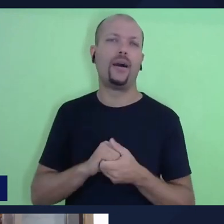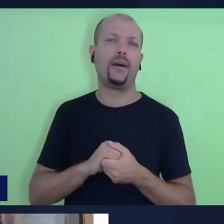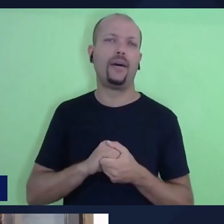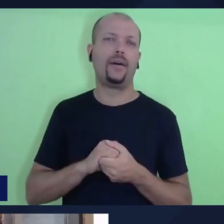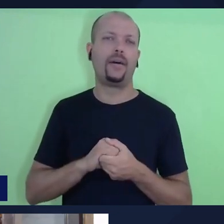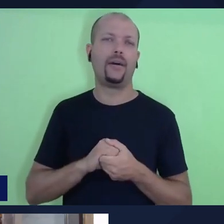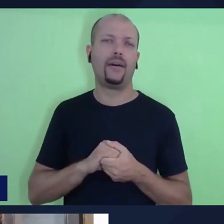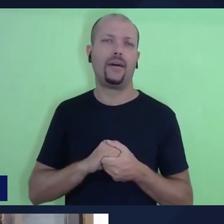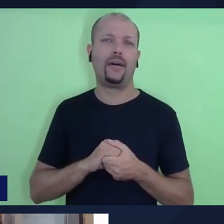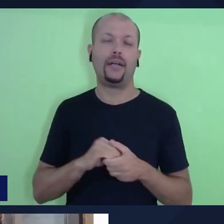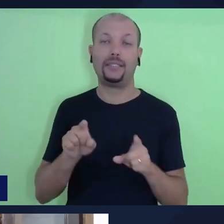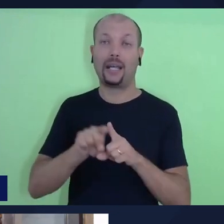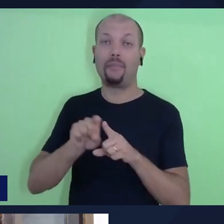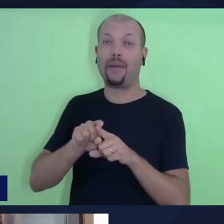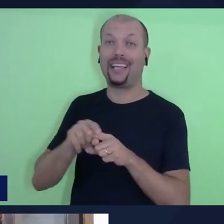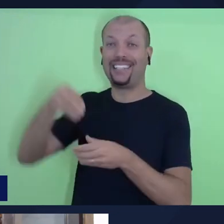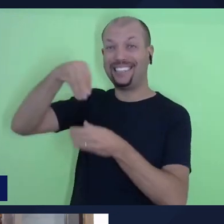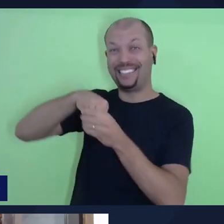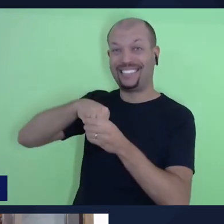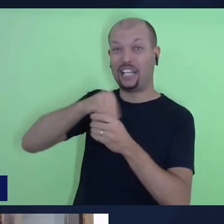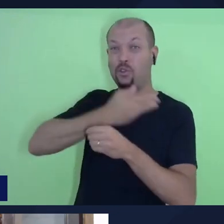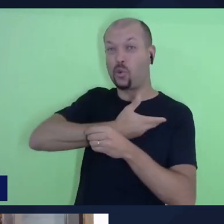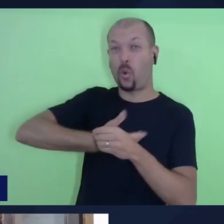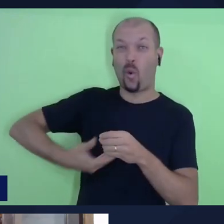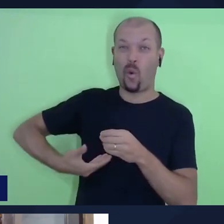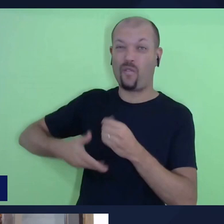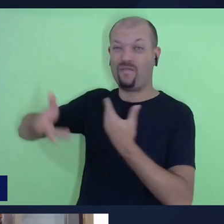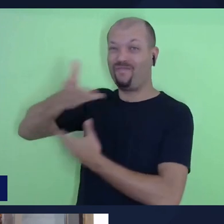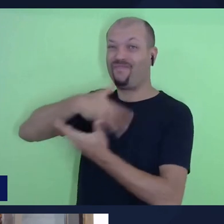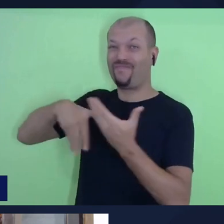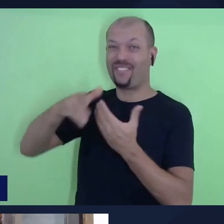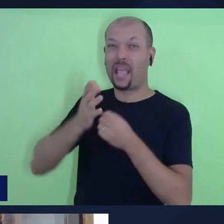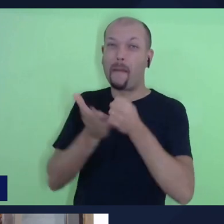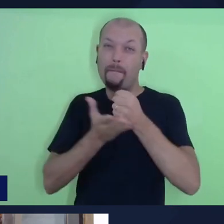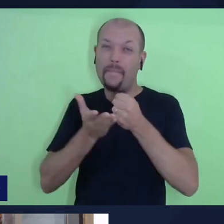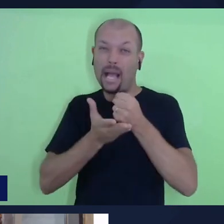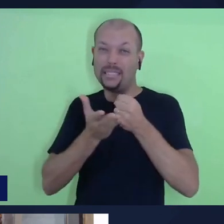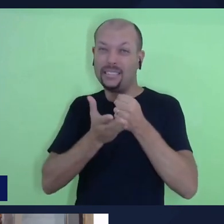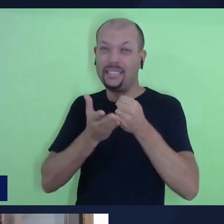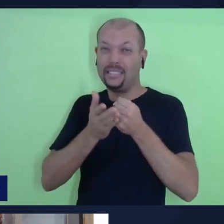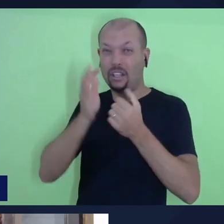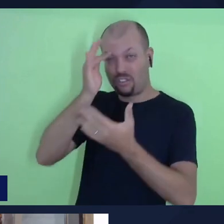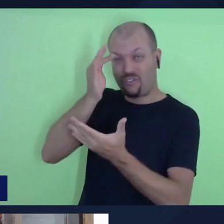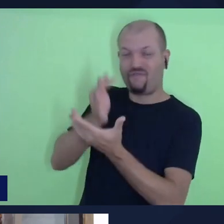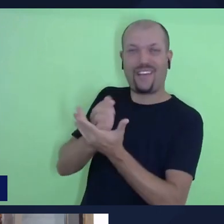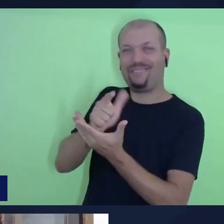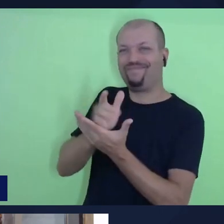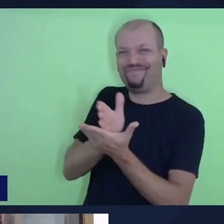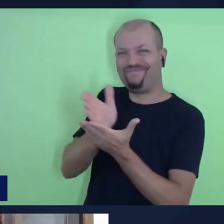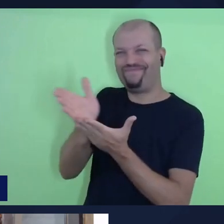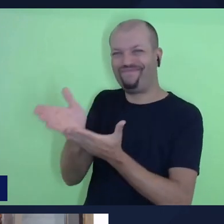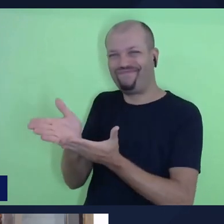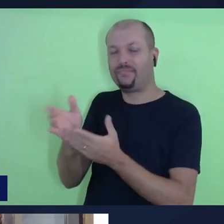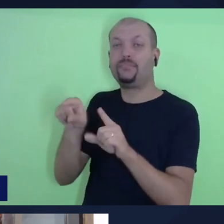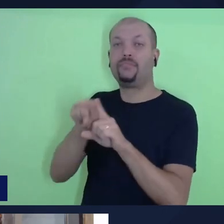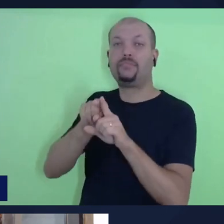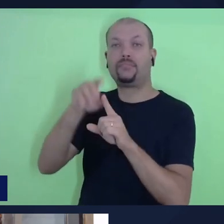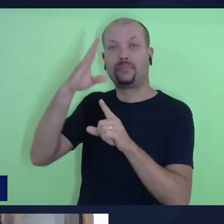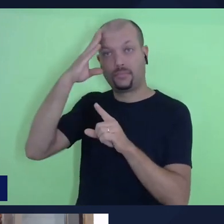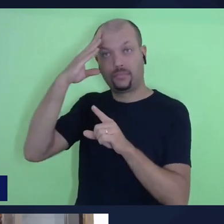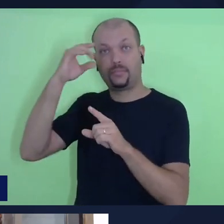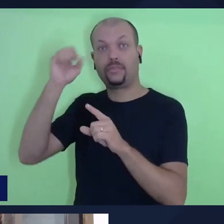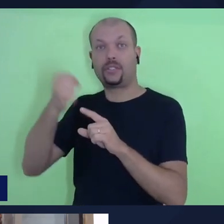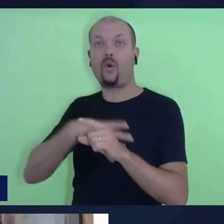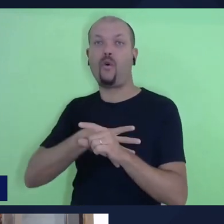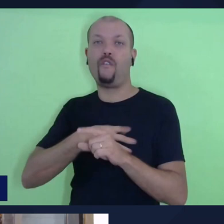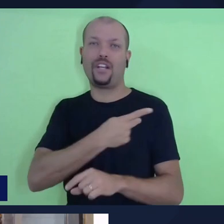corte também, você vê mudanças, ali, os princípios e virtudes que norteiam a construção da corte, e a partir de Salomão, os filhos, você vê que eles